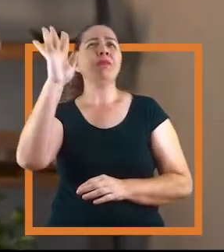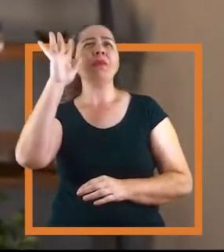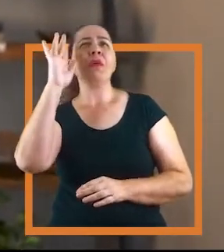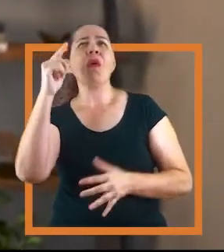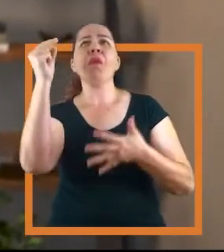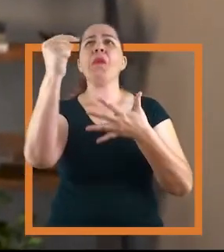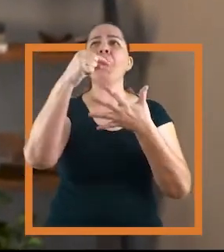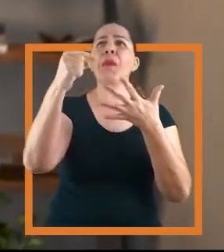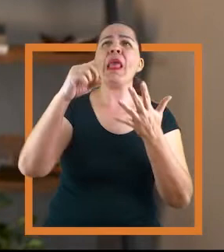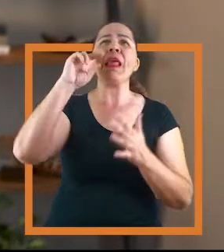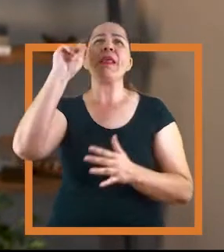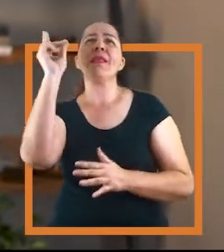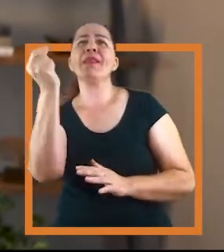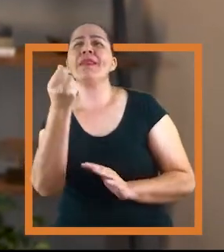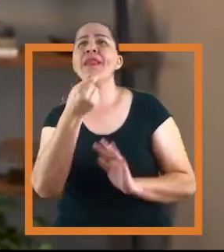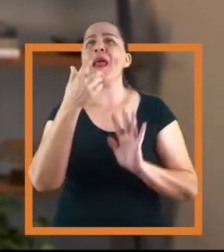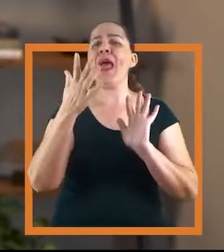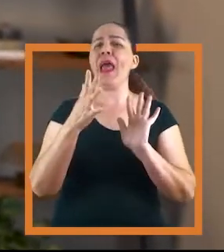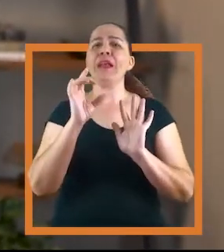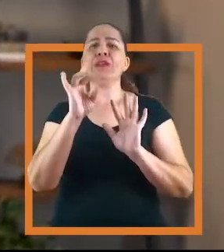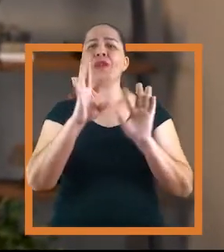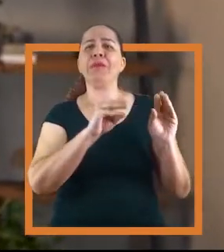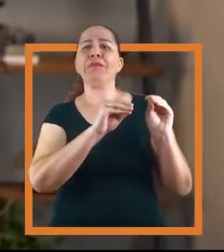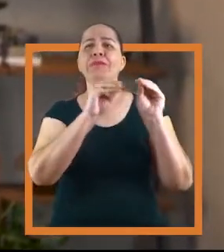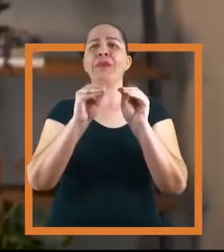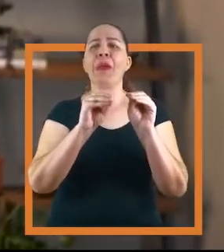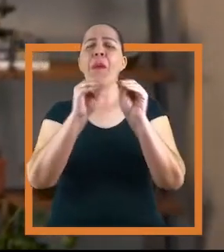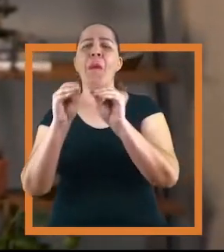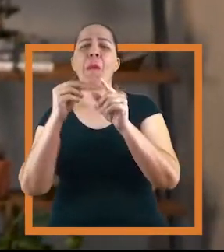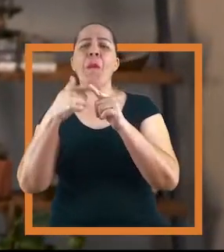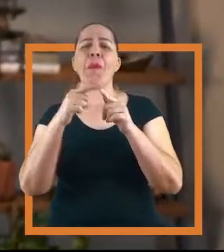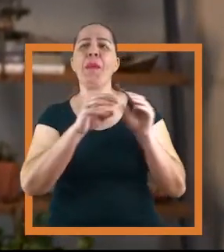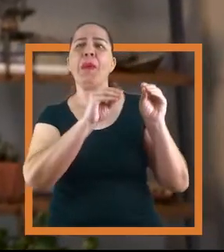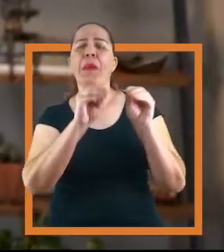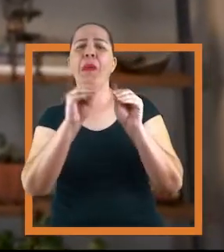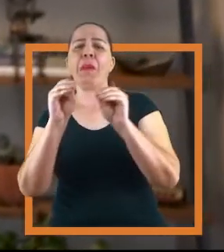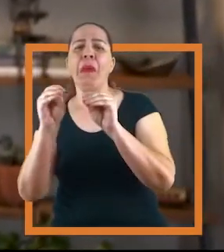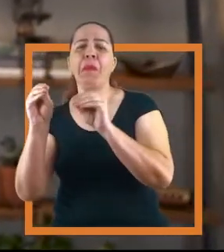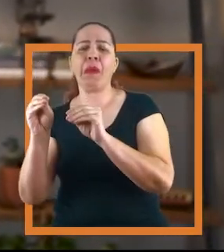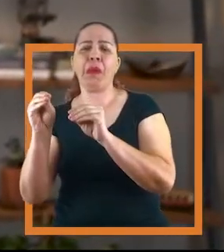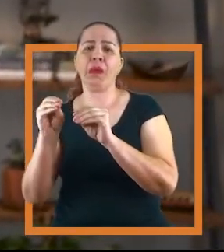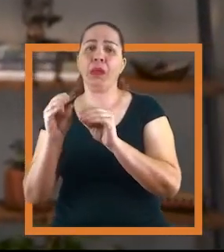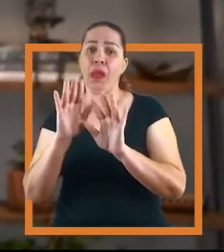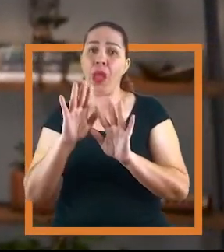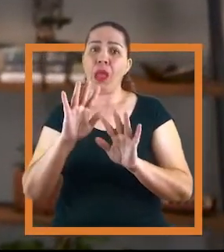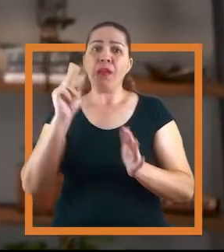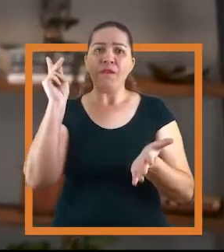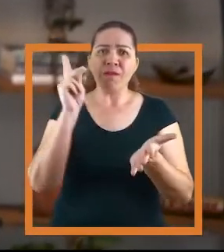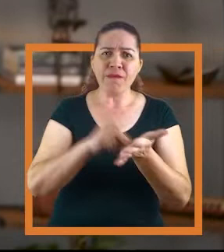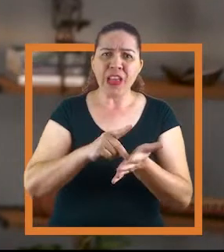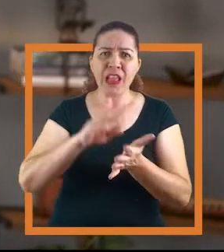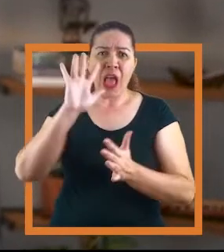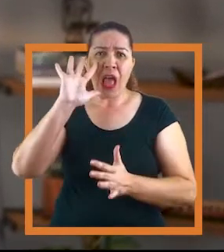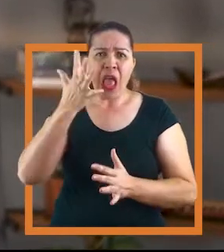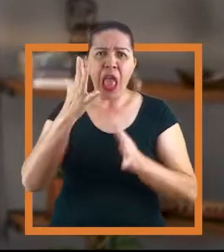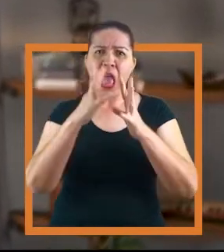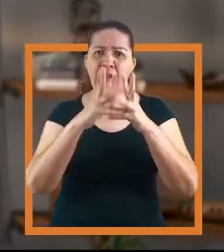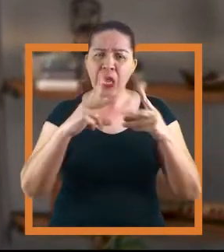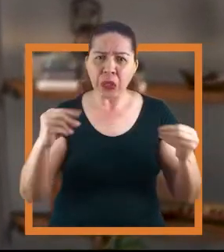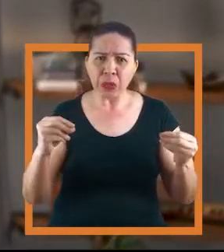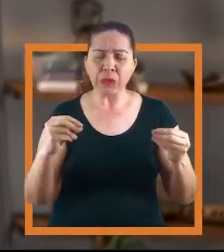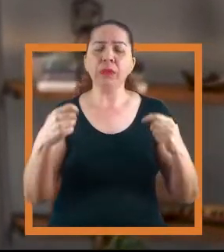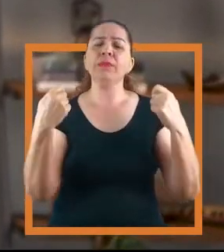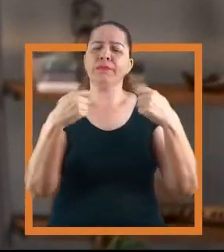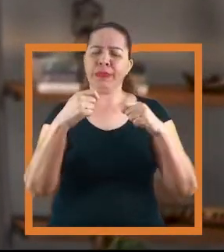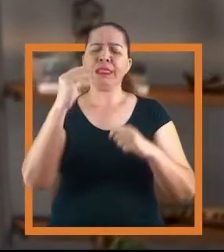isso só com boas intenções ou com ideias mirabolantes, que vão apenas empurrar o problema por poucos meses. Para solucionar de fato